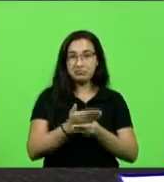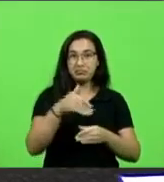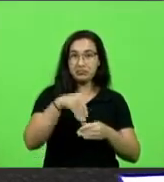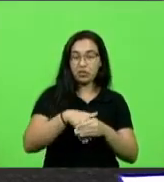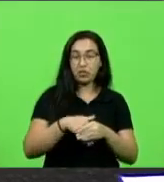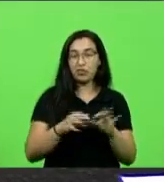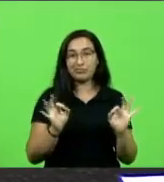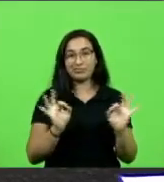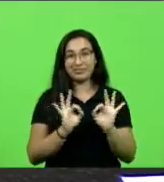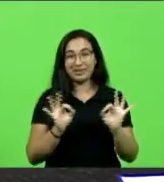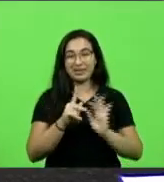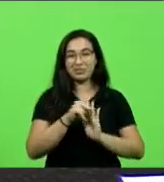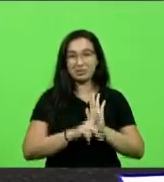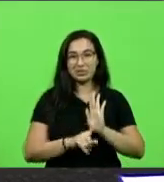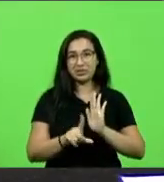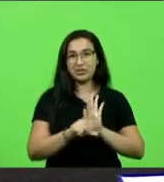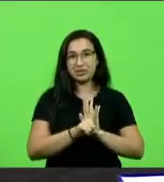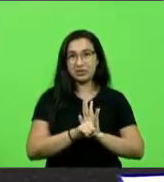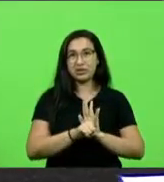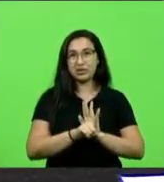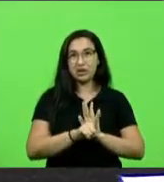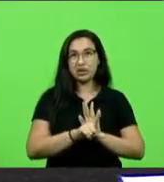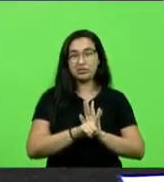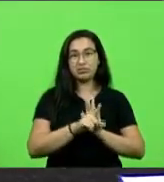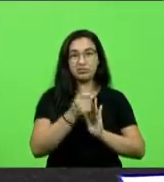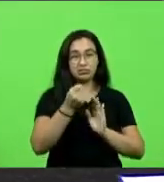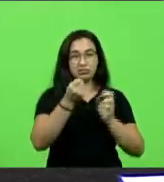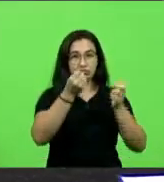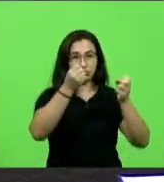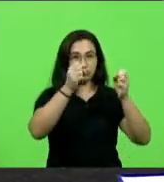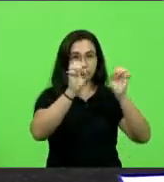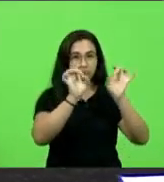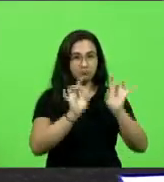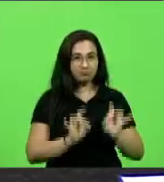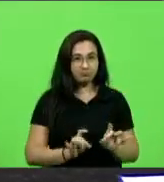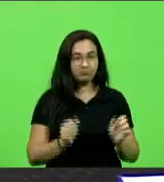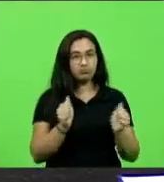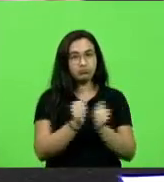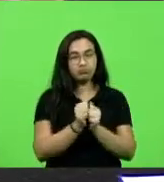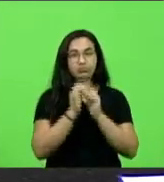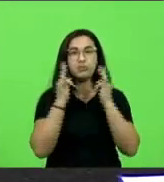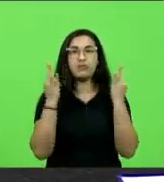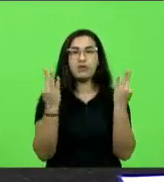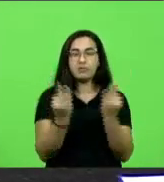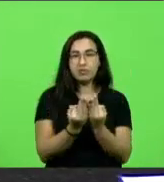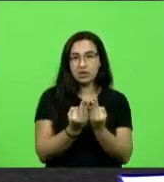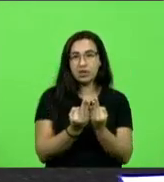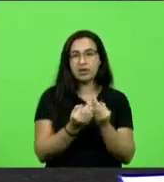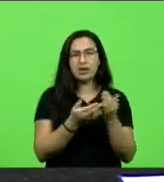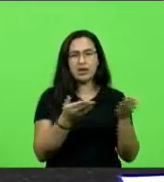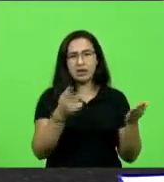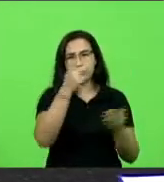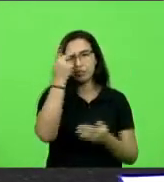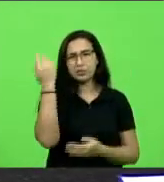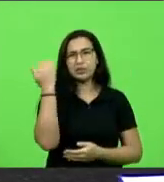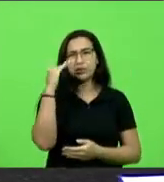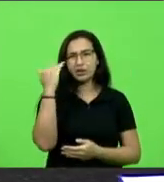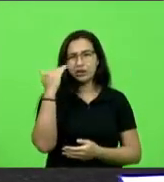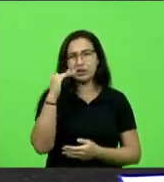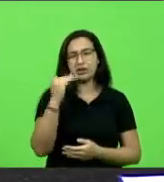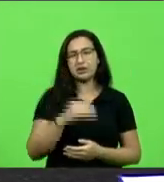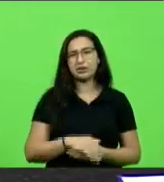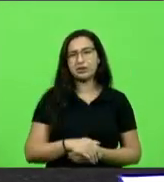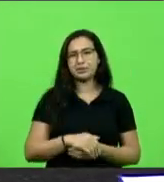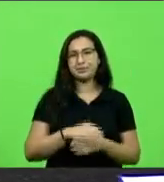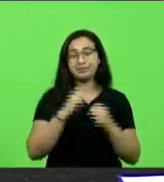projeto de lei que está muito bem escrito, porque foi escrito junto com as famílias, junto com quem entende. E a Assembleia não votou